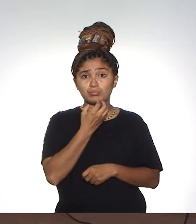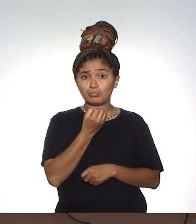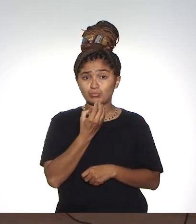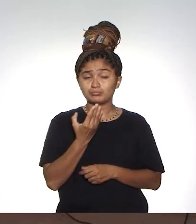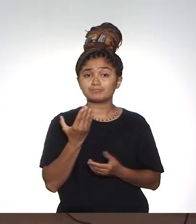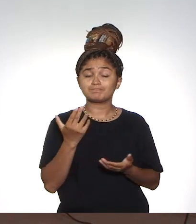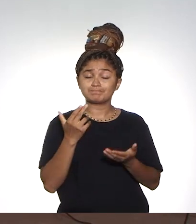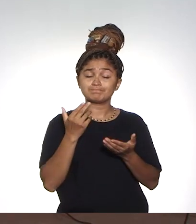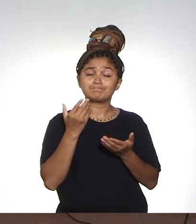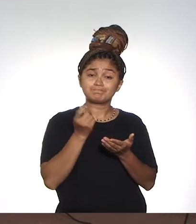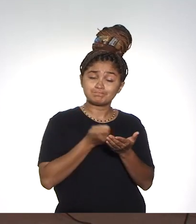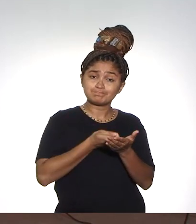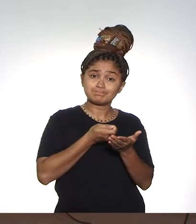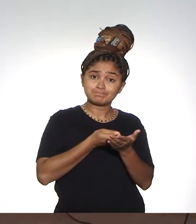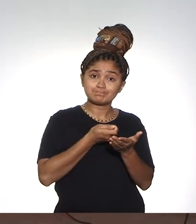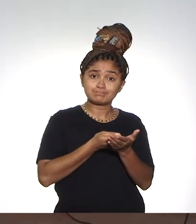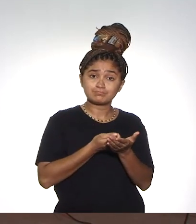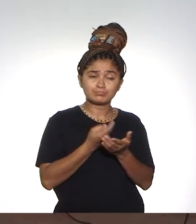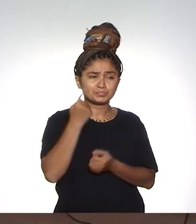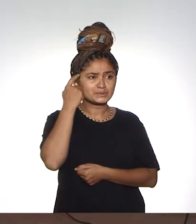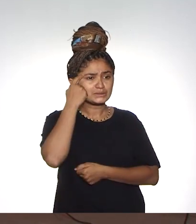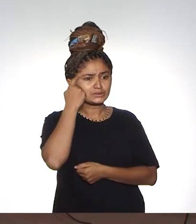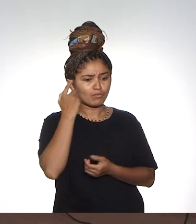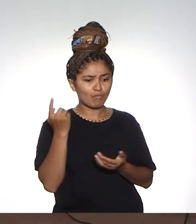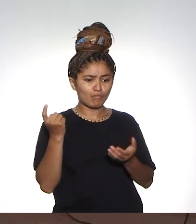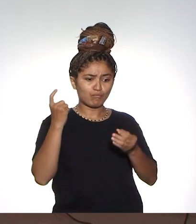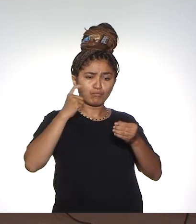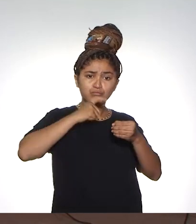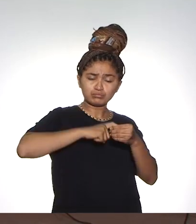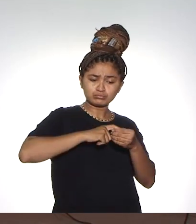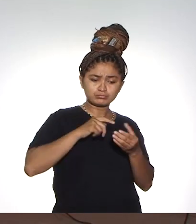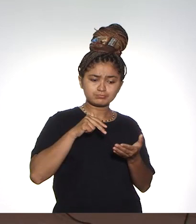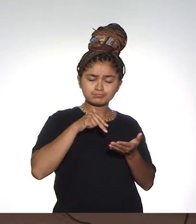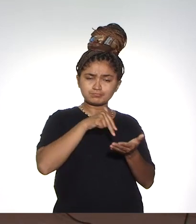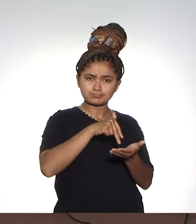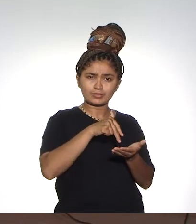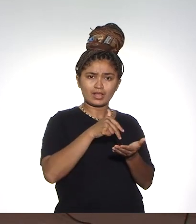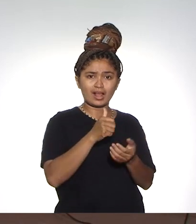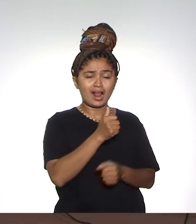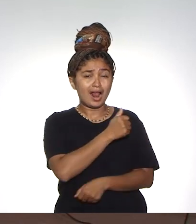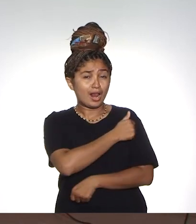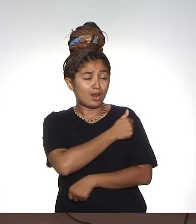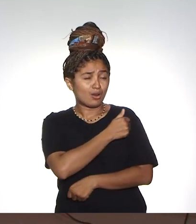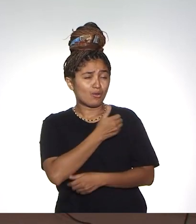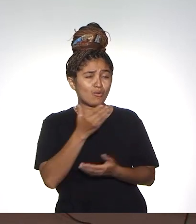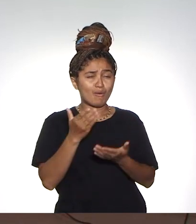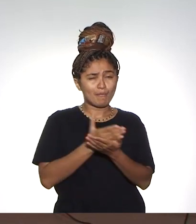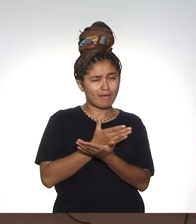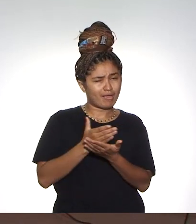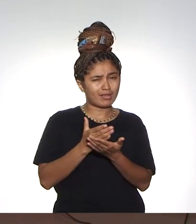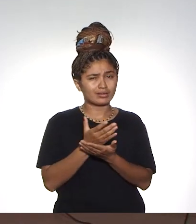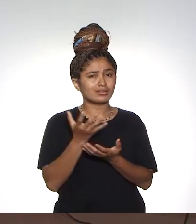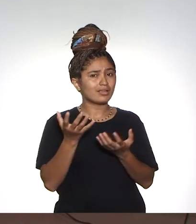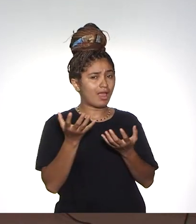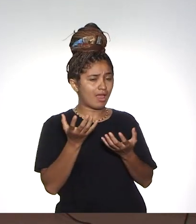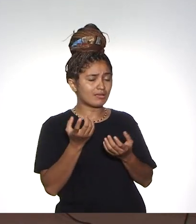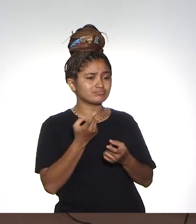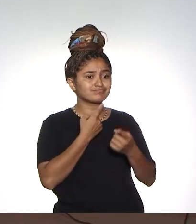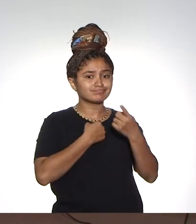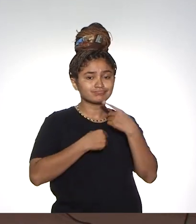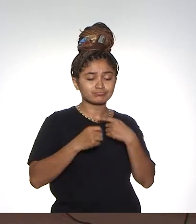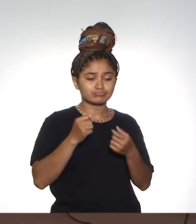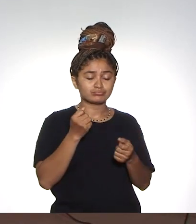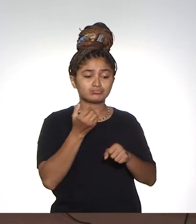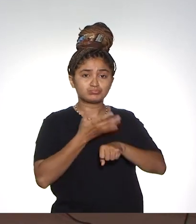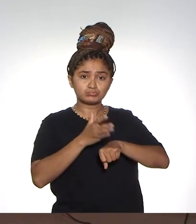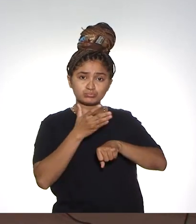temos que entender é que quando nós falamos em retorno presencial, e os alunos muitas vezes têm o desejo disso, principalmente